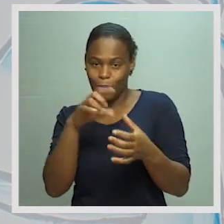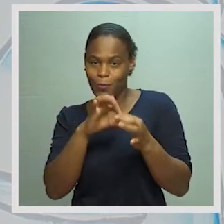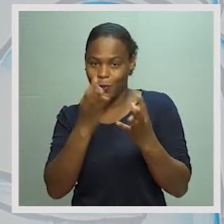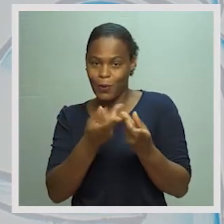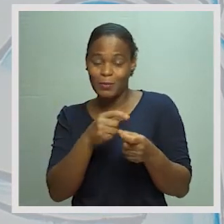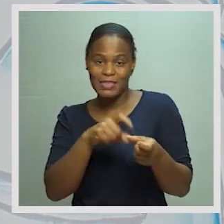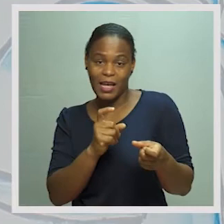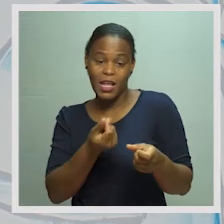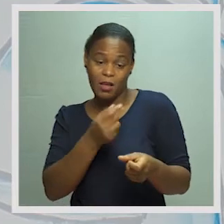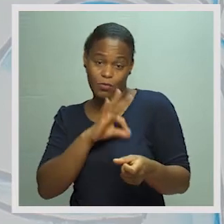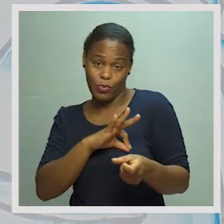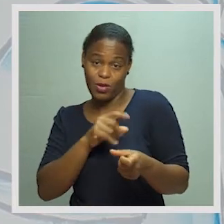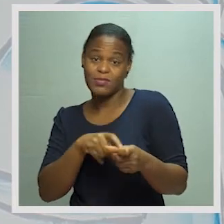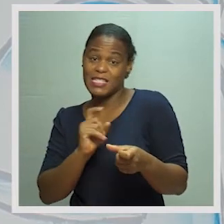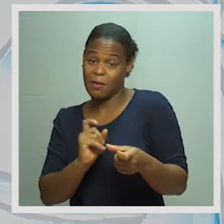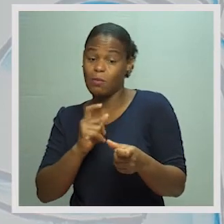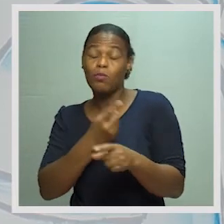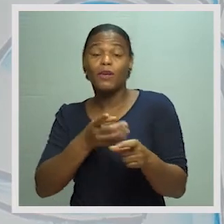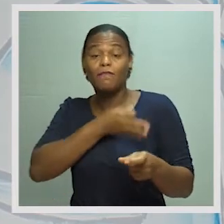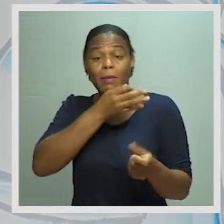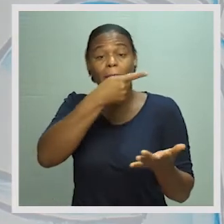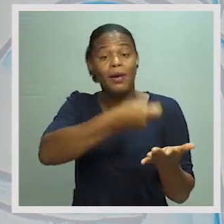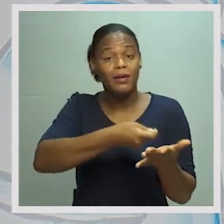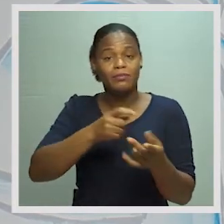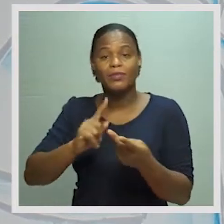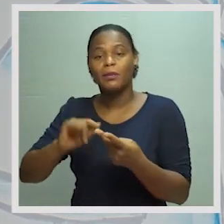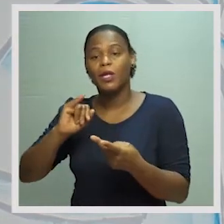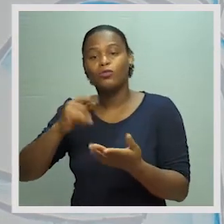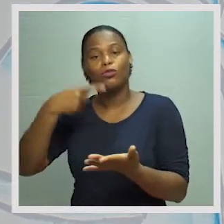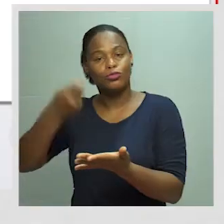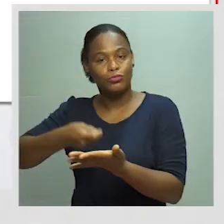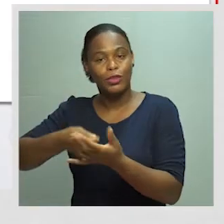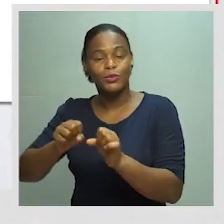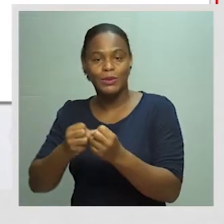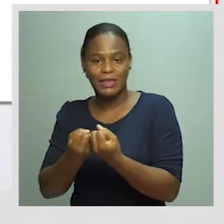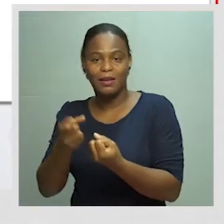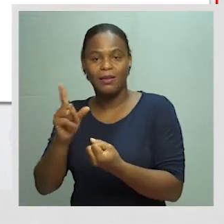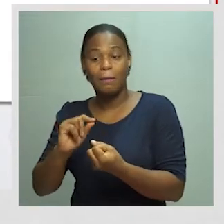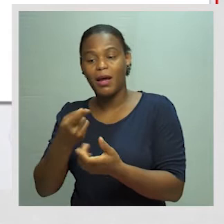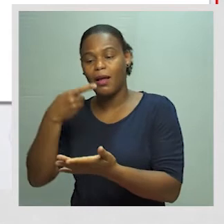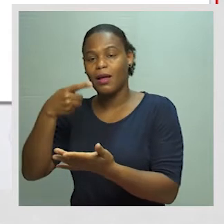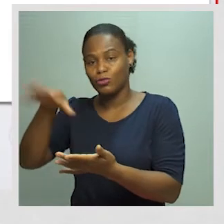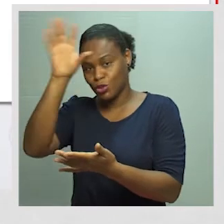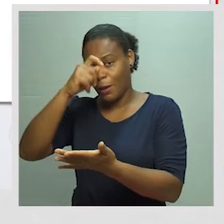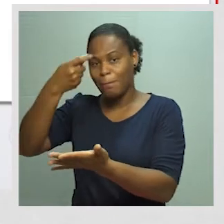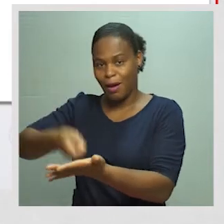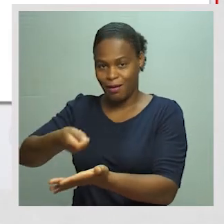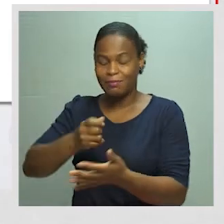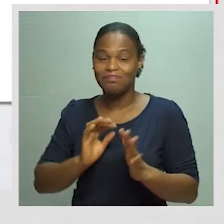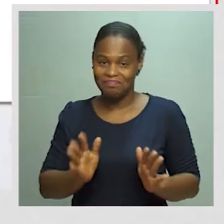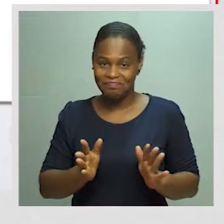Que ordenados, que saem para pagar as famílias e impostos e contribuições sociais, que é para pagar